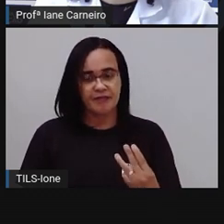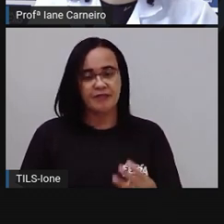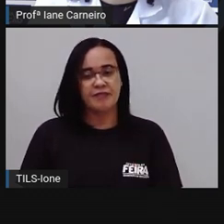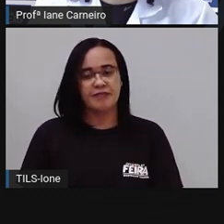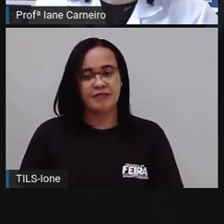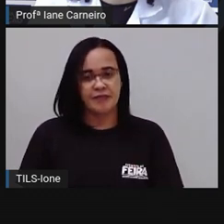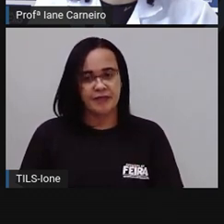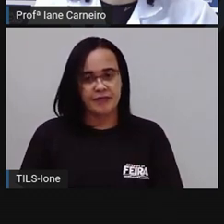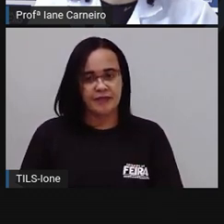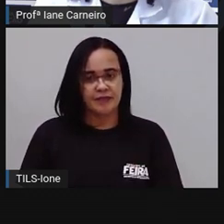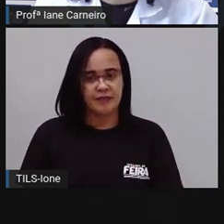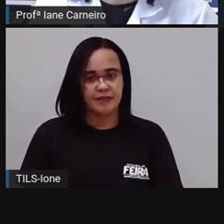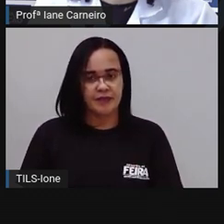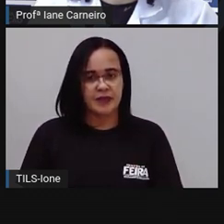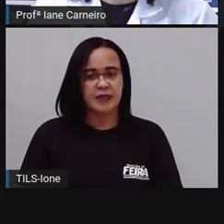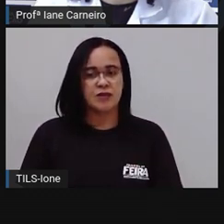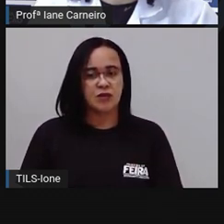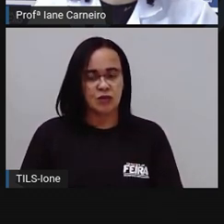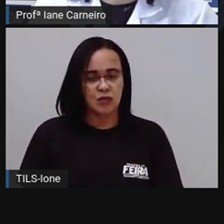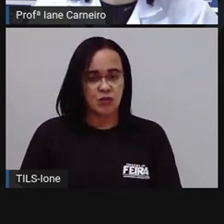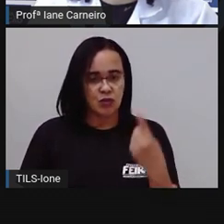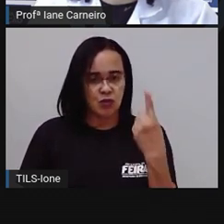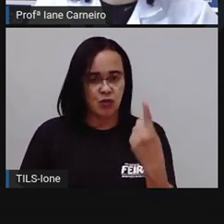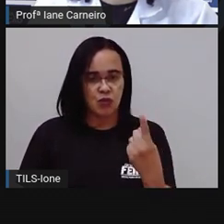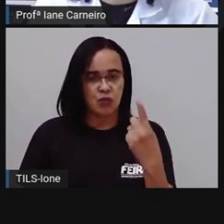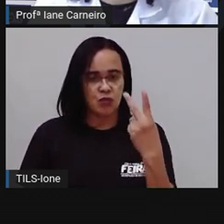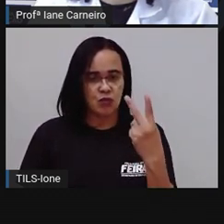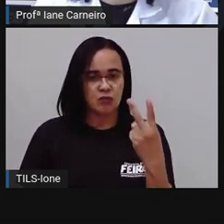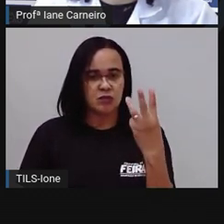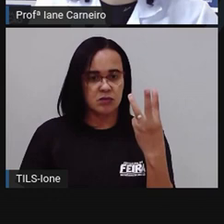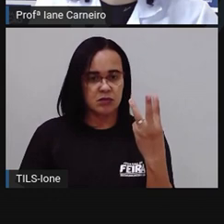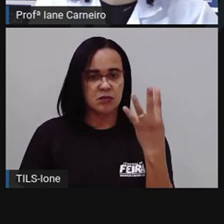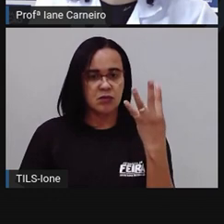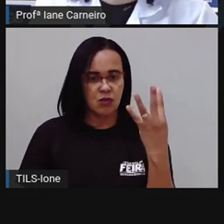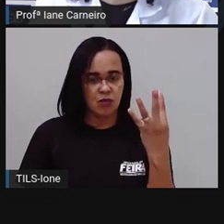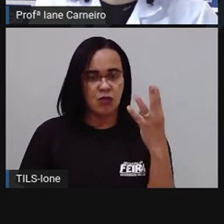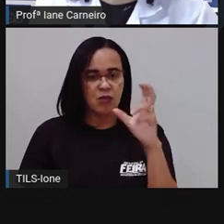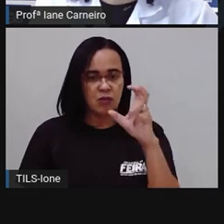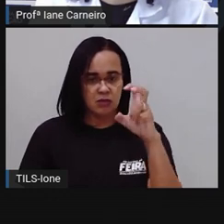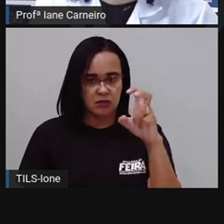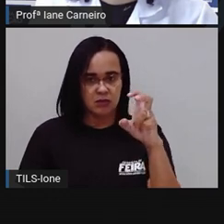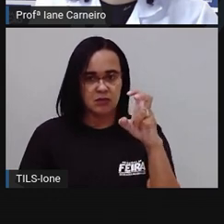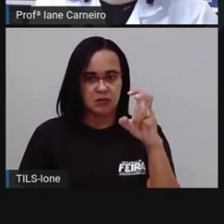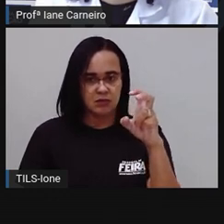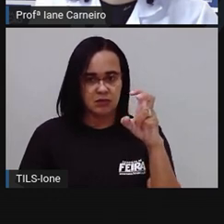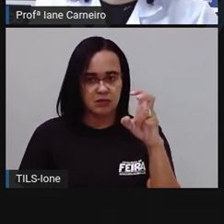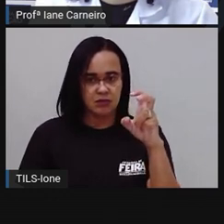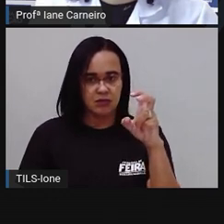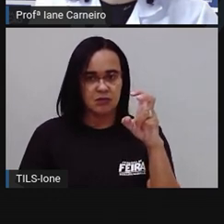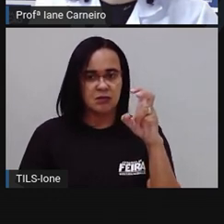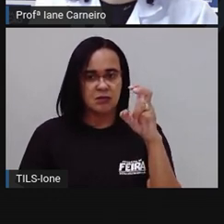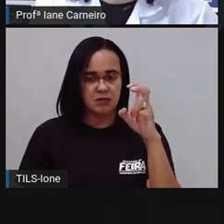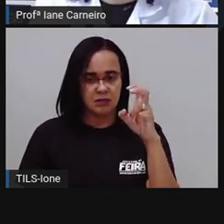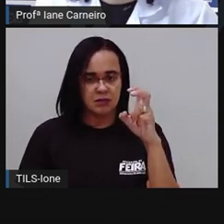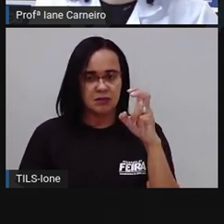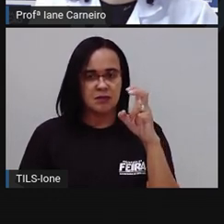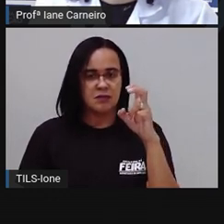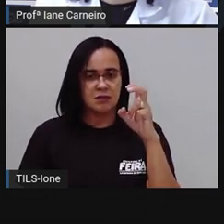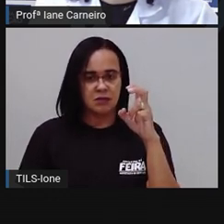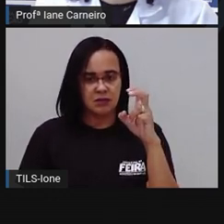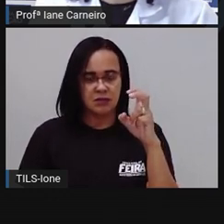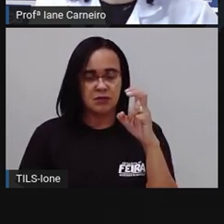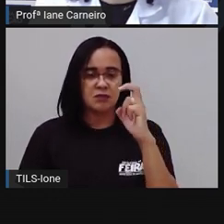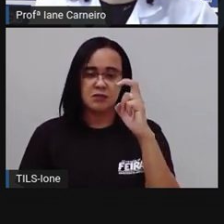dois, três. Mais dois. Um, dois, ó. Um, dois, três,